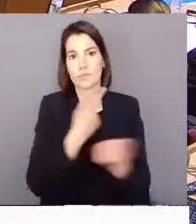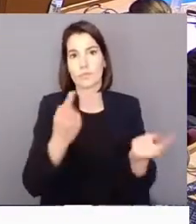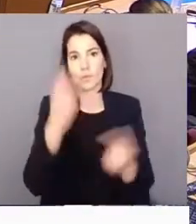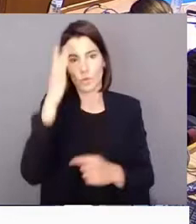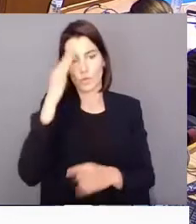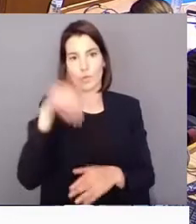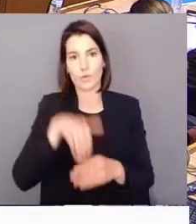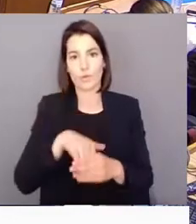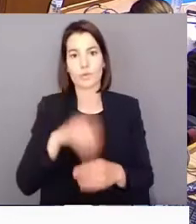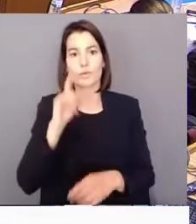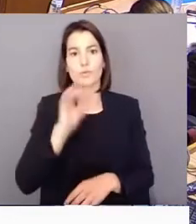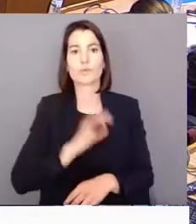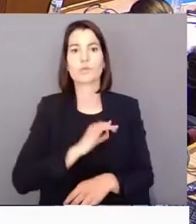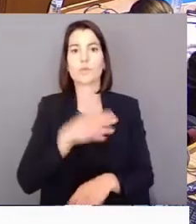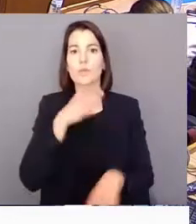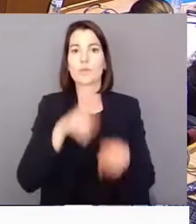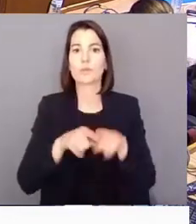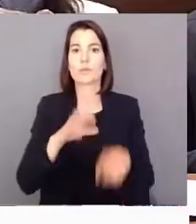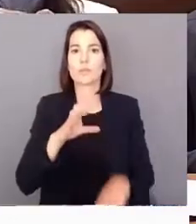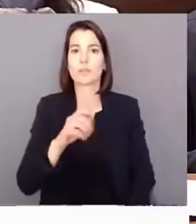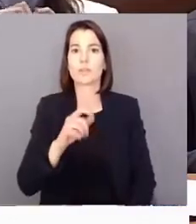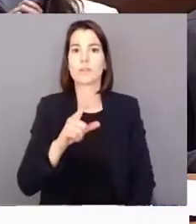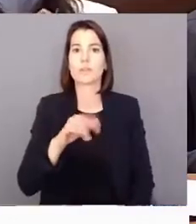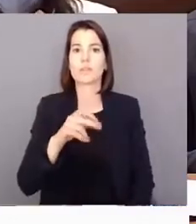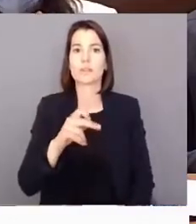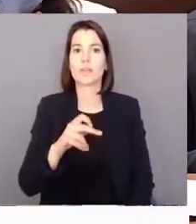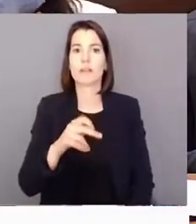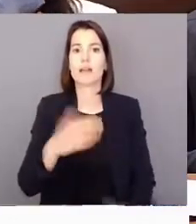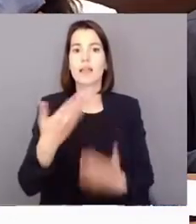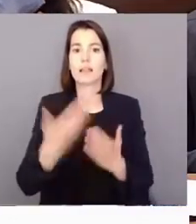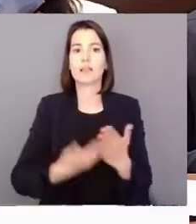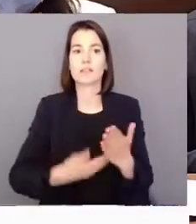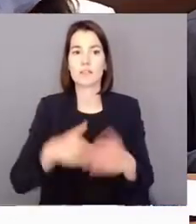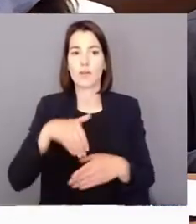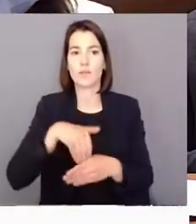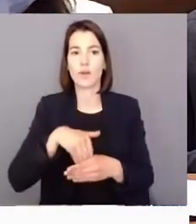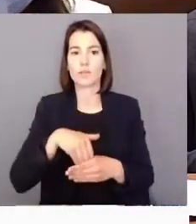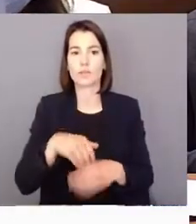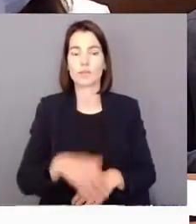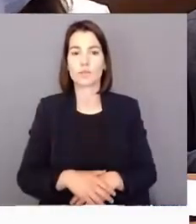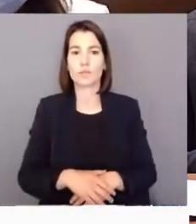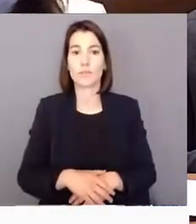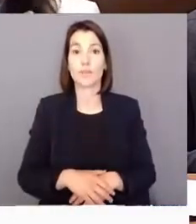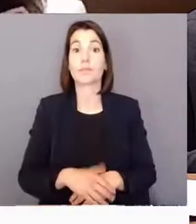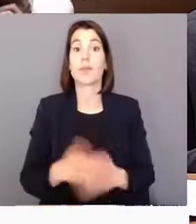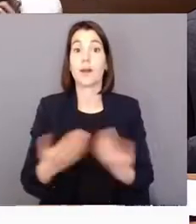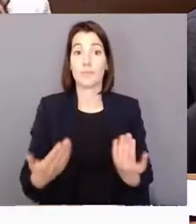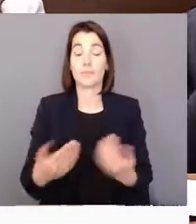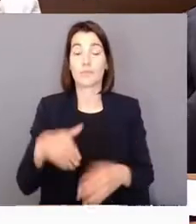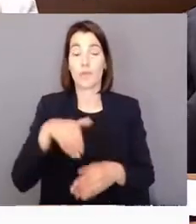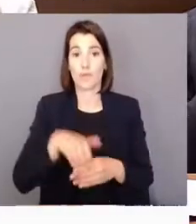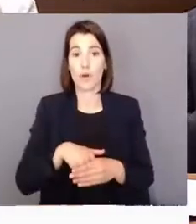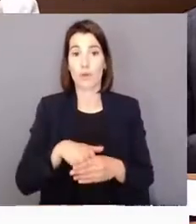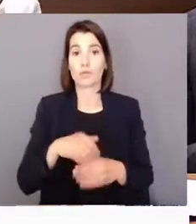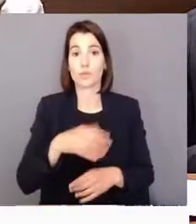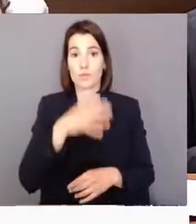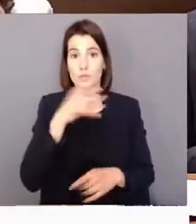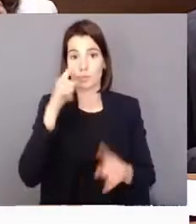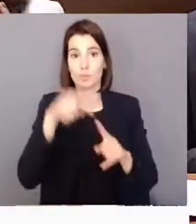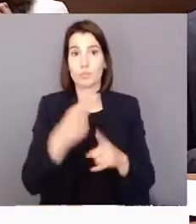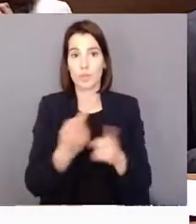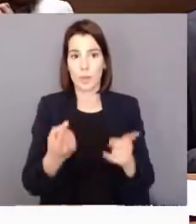Celina Mendoza, quer para uma declaração de voto? Faça favor. Declaração de voto. Eu votei contra